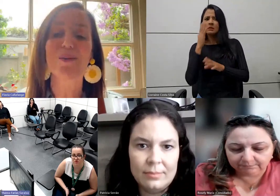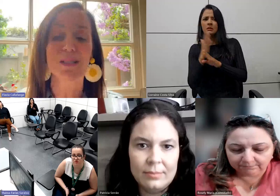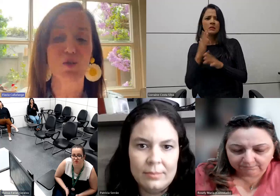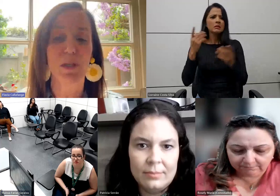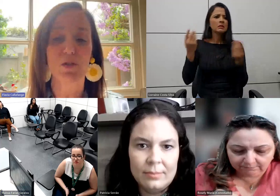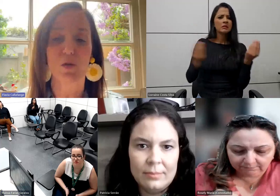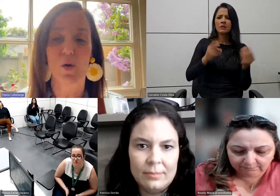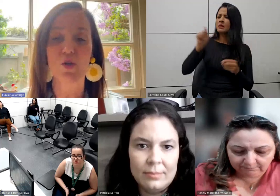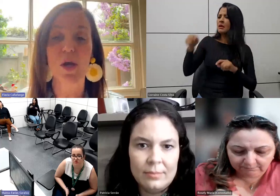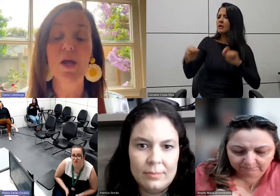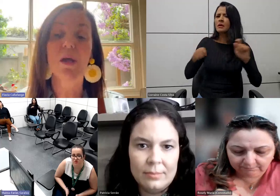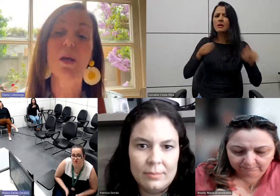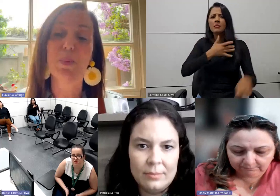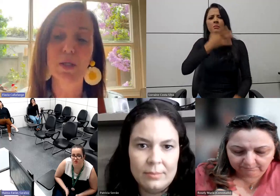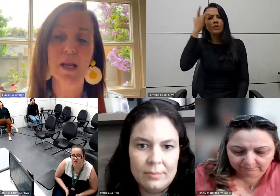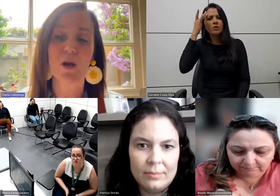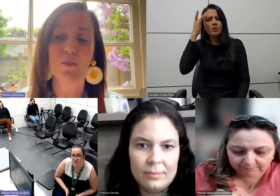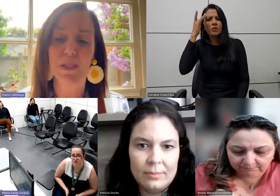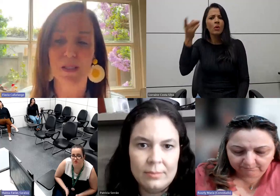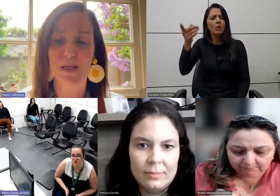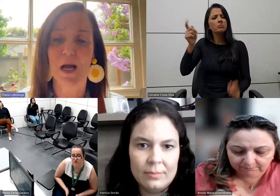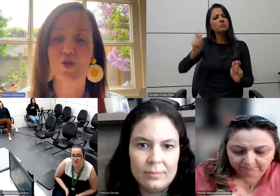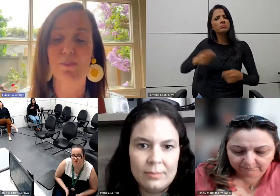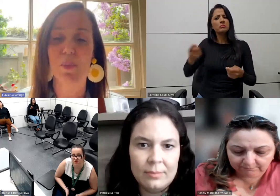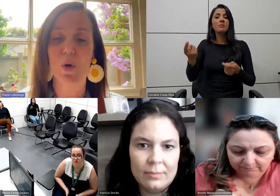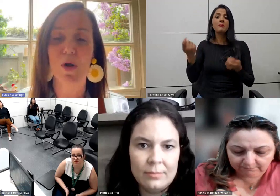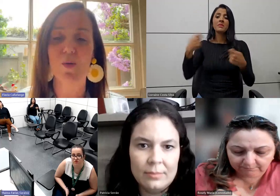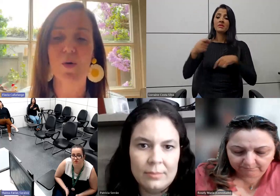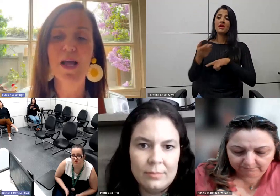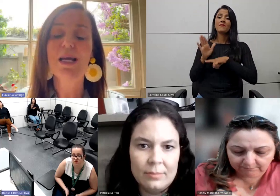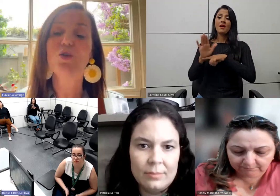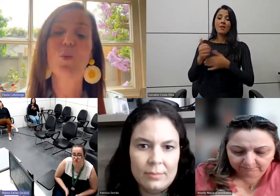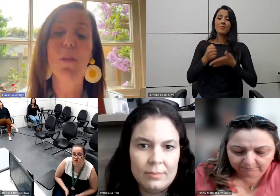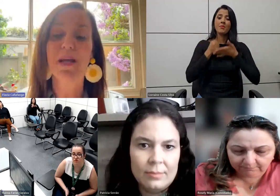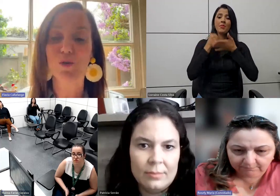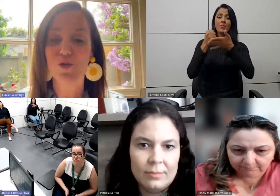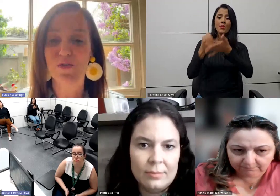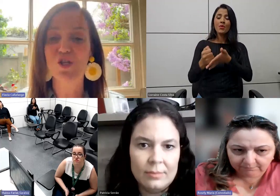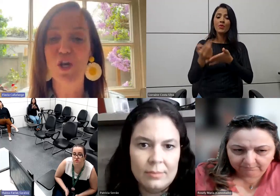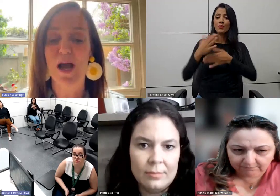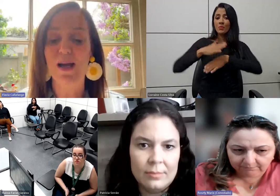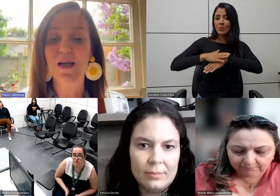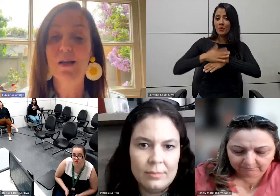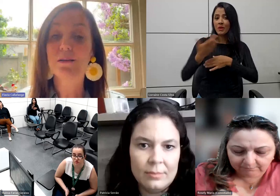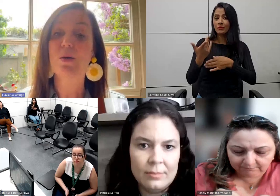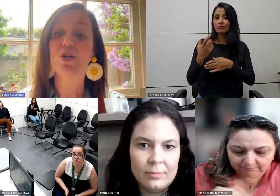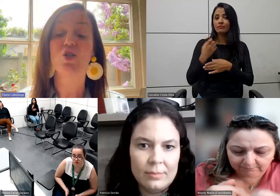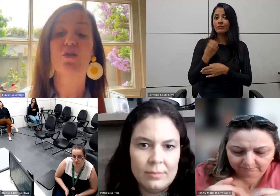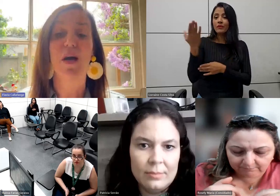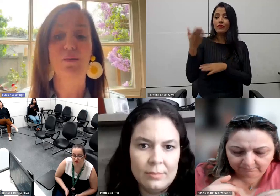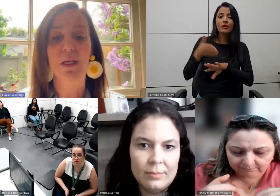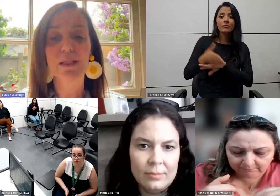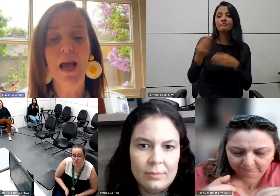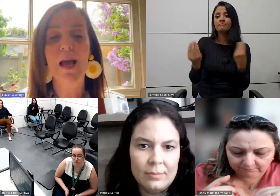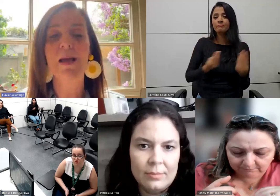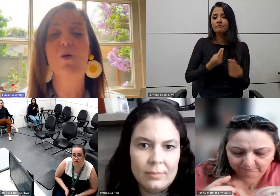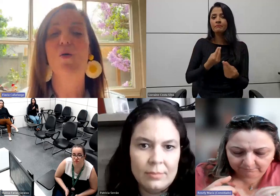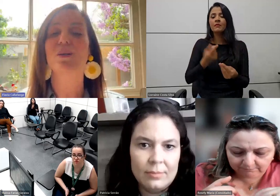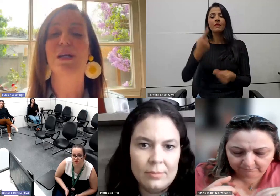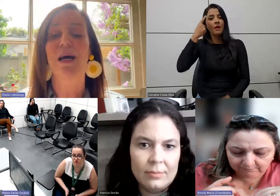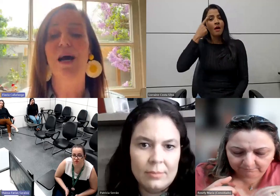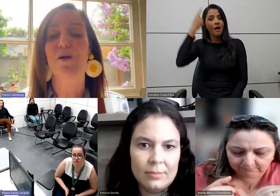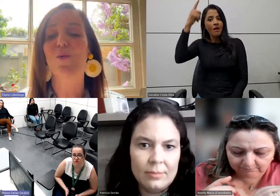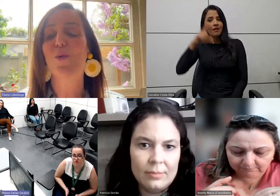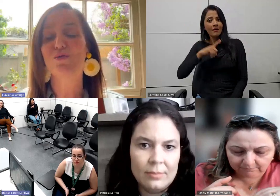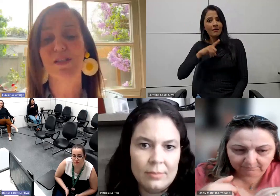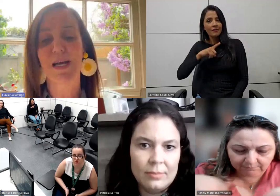quem eram essas pessoas que poderiam precisar de apoio no momento de viajar. Então, eles tiveram uma ideia,